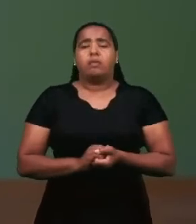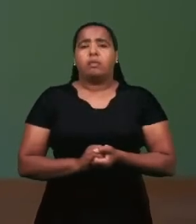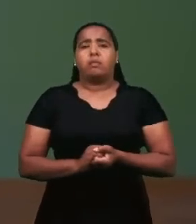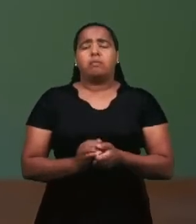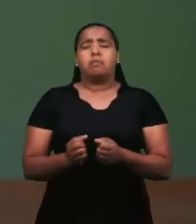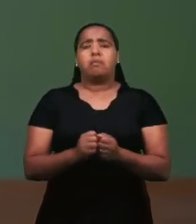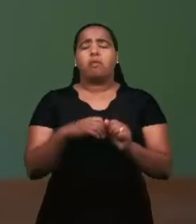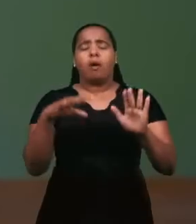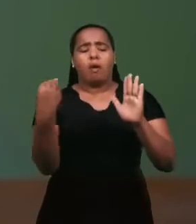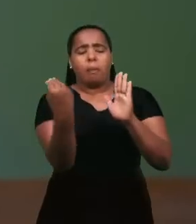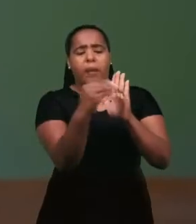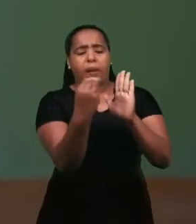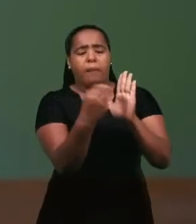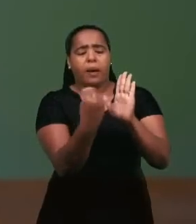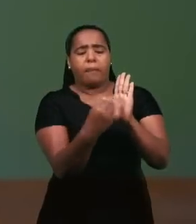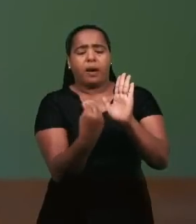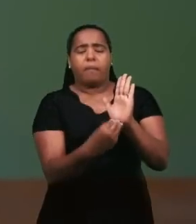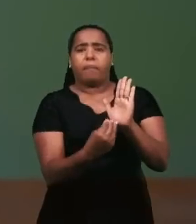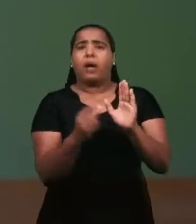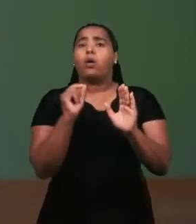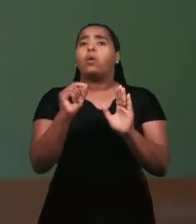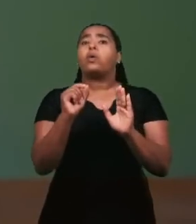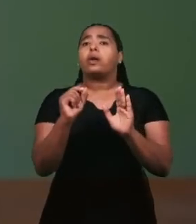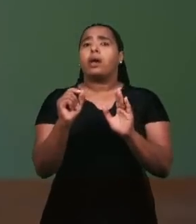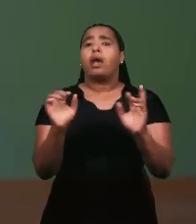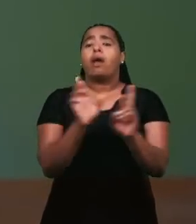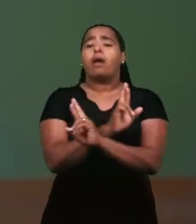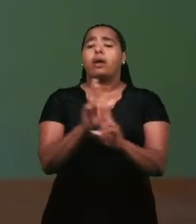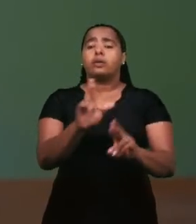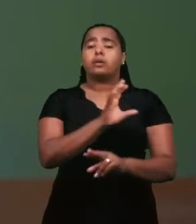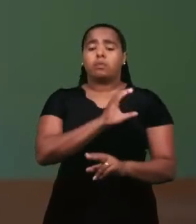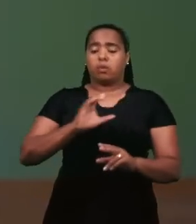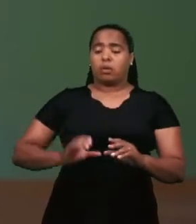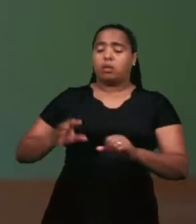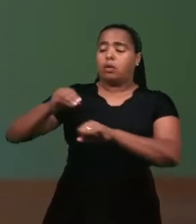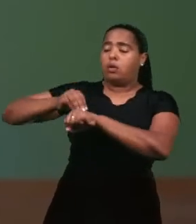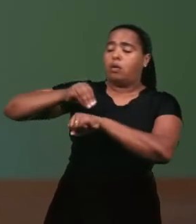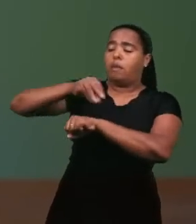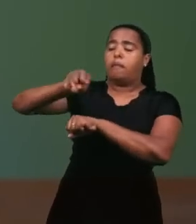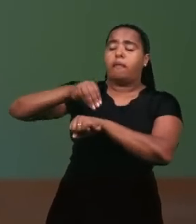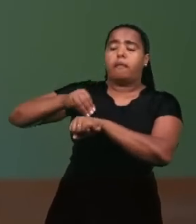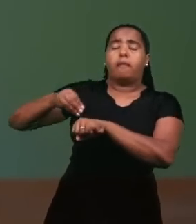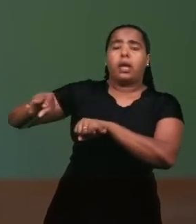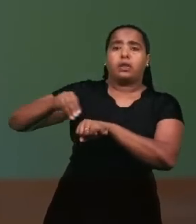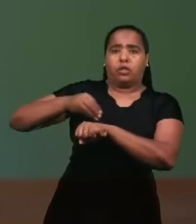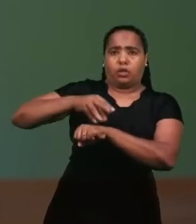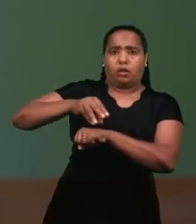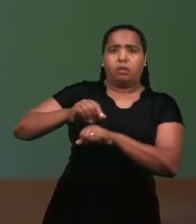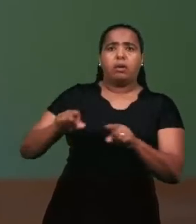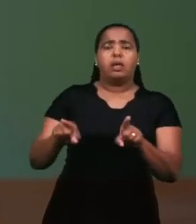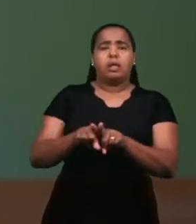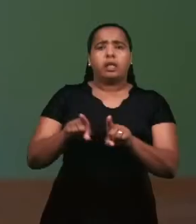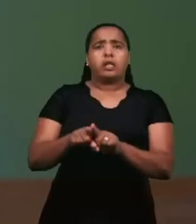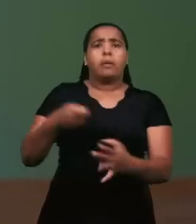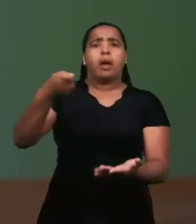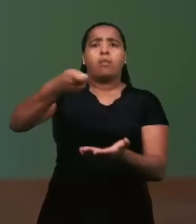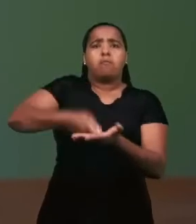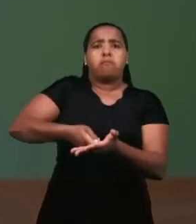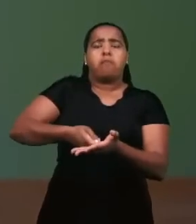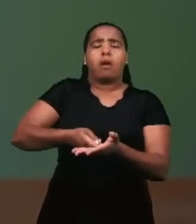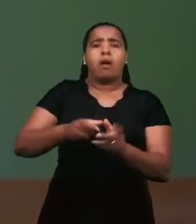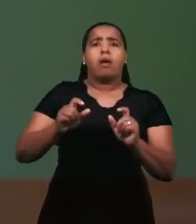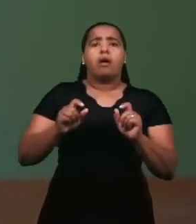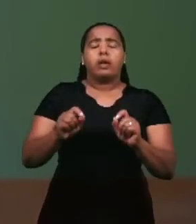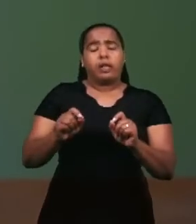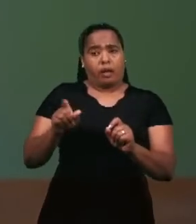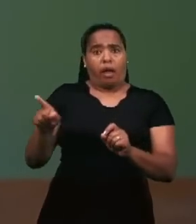aplicáveis a Cristo, ao Senhor Jesus, como mediador, e a comprovação que a